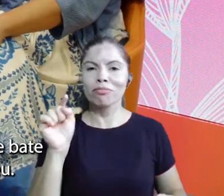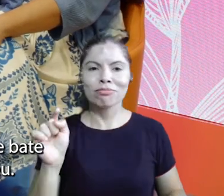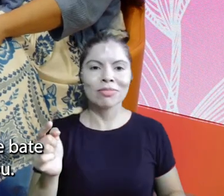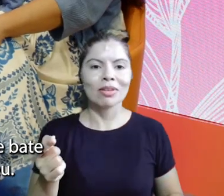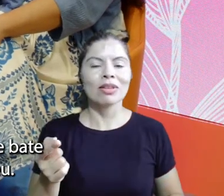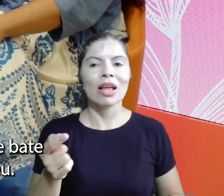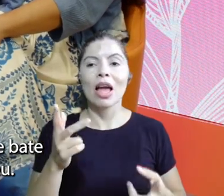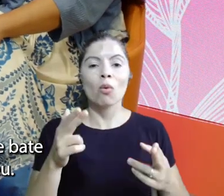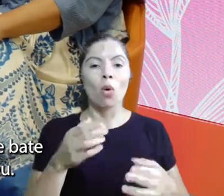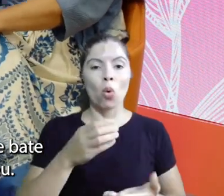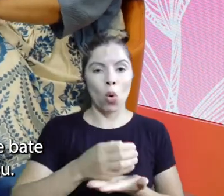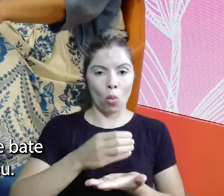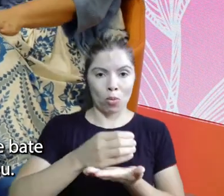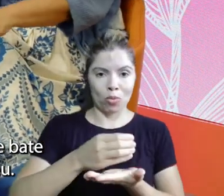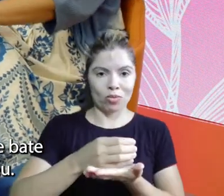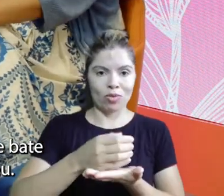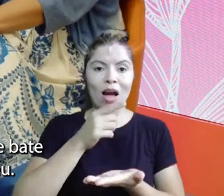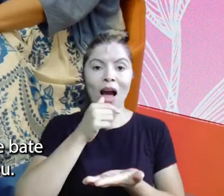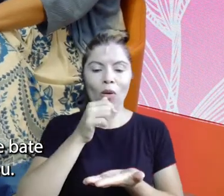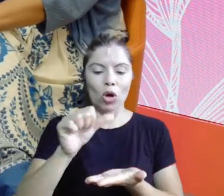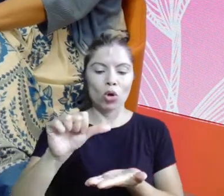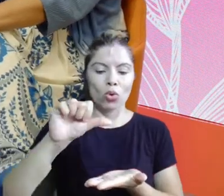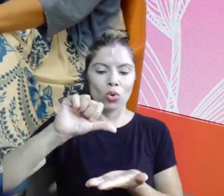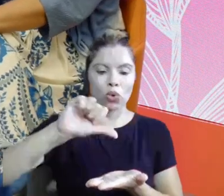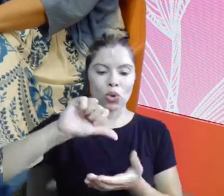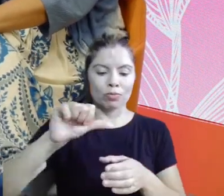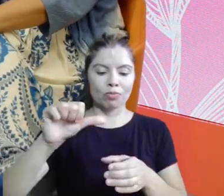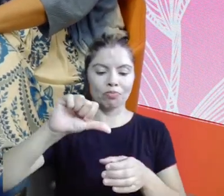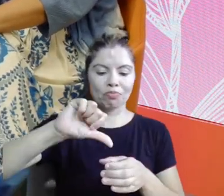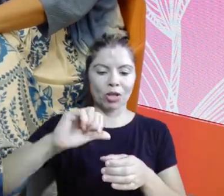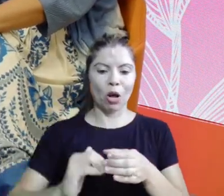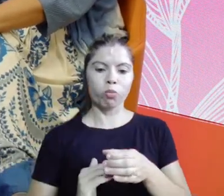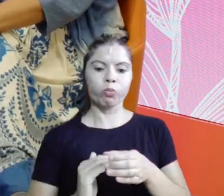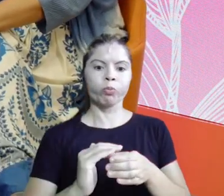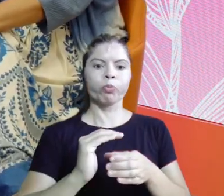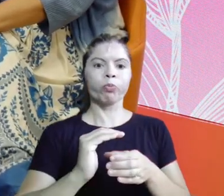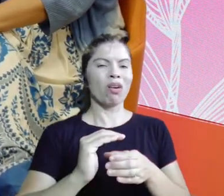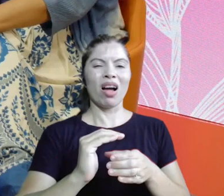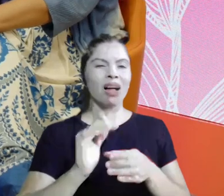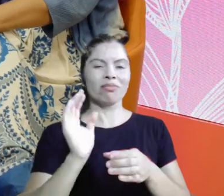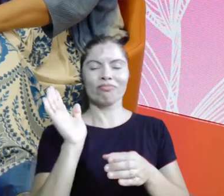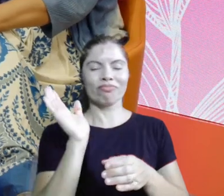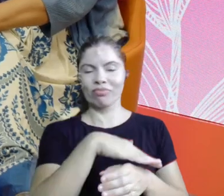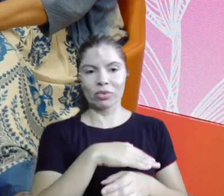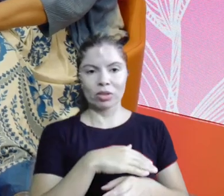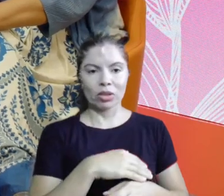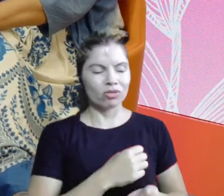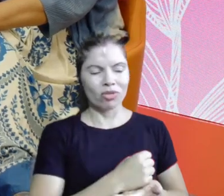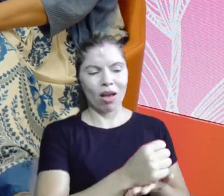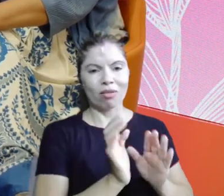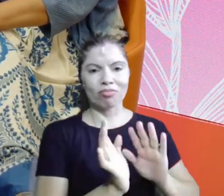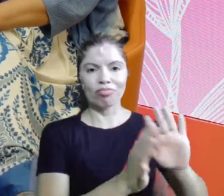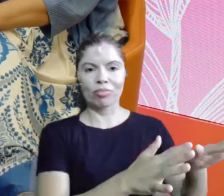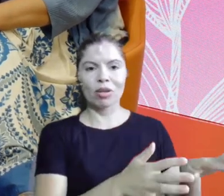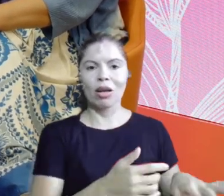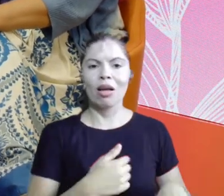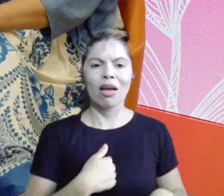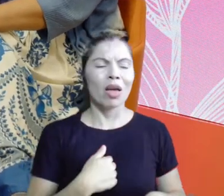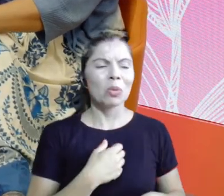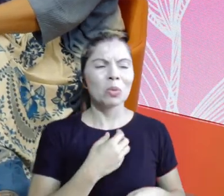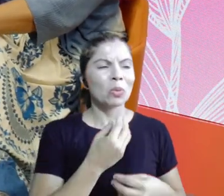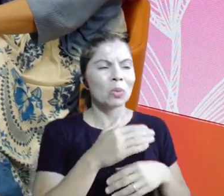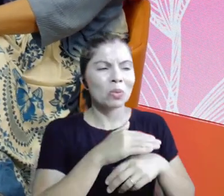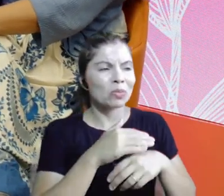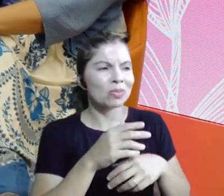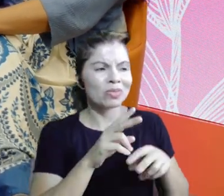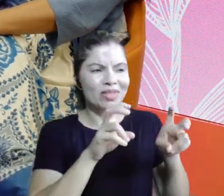e chega uma hora que bate e você fala assim, não, deu, para mim deu, é isso, não tem mais porquê eu ficar falando da vida